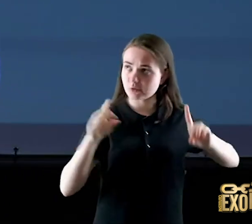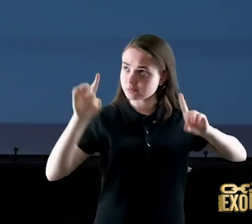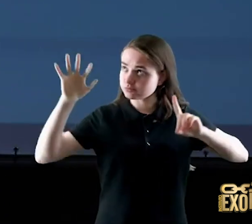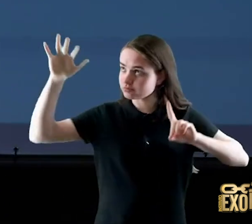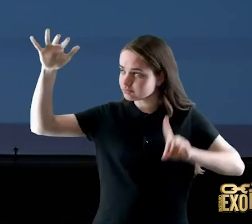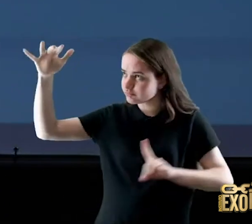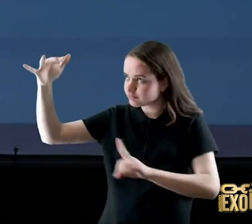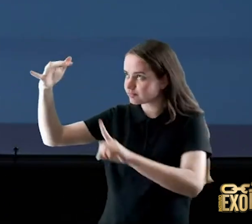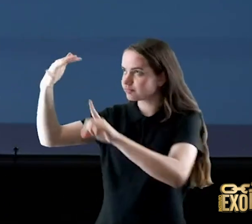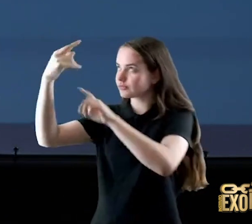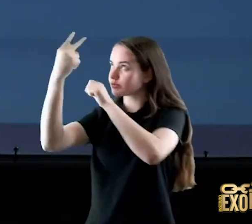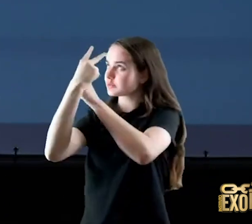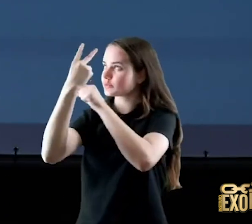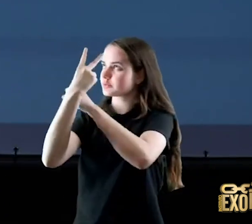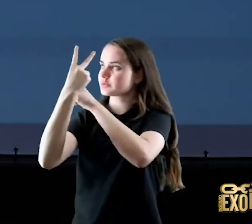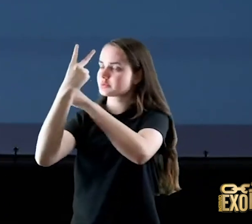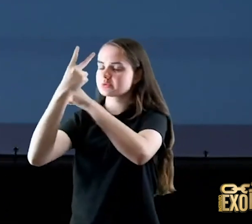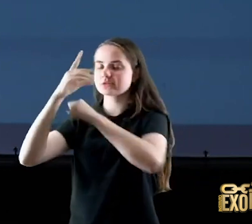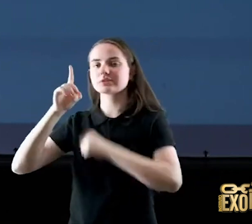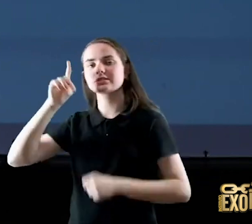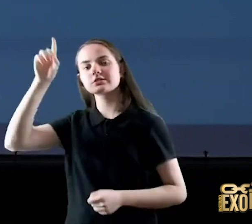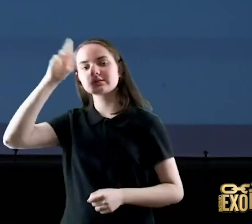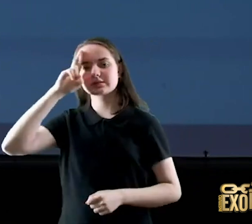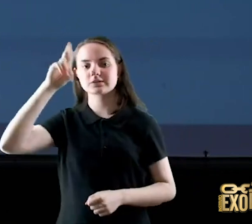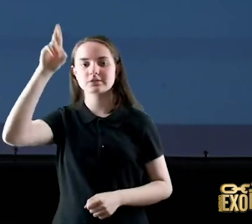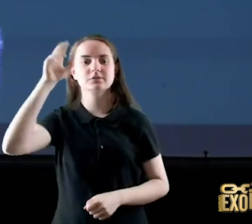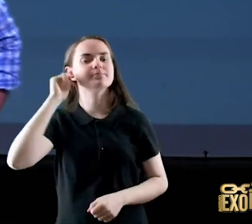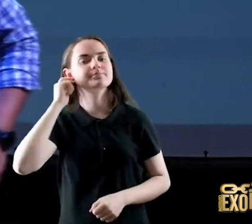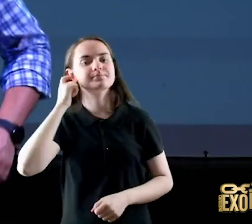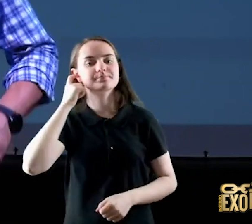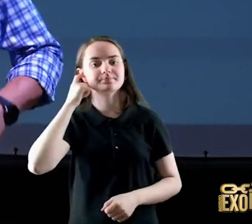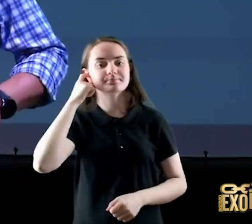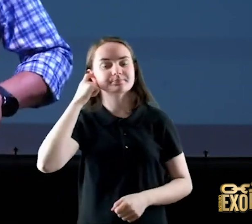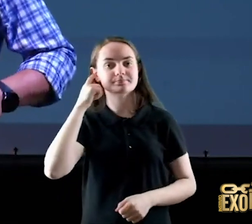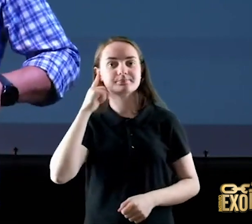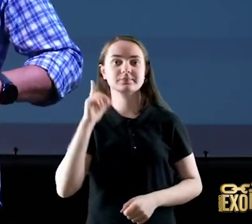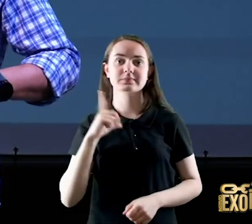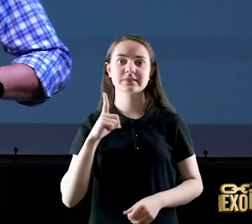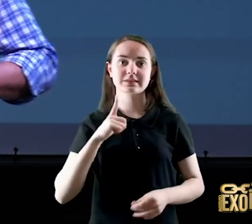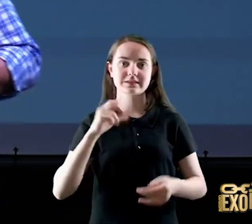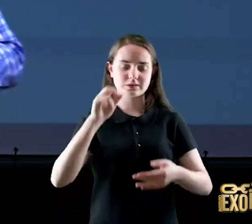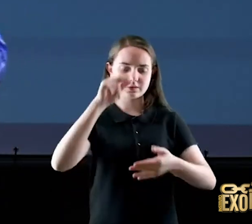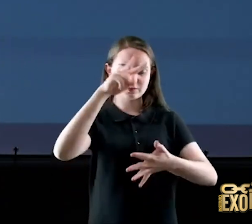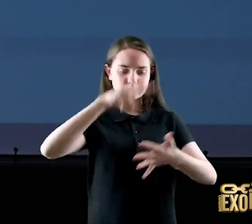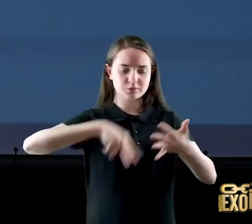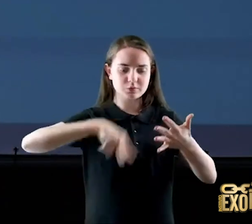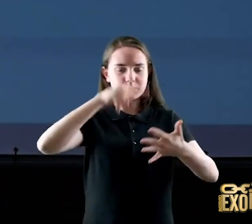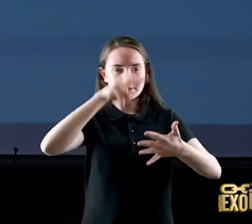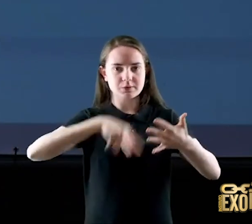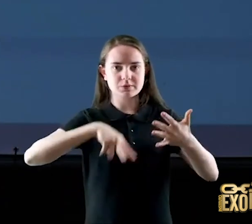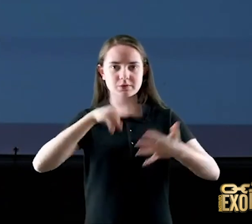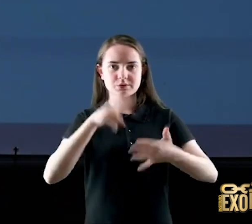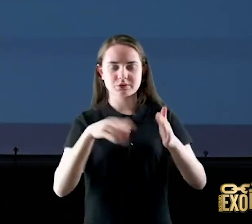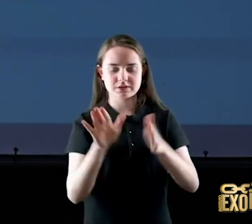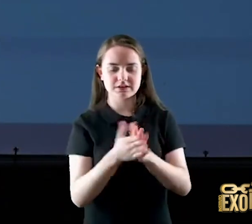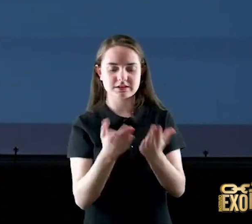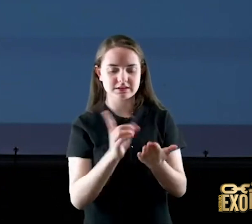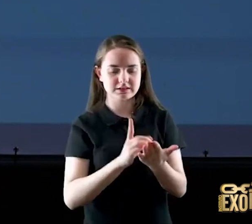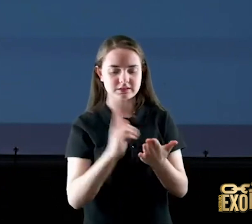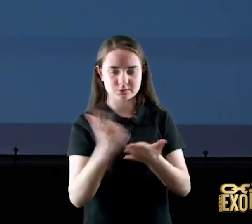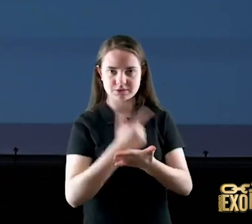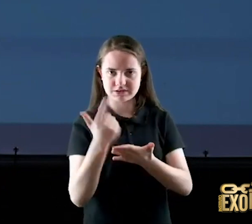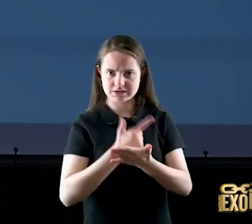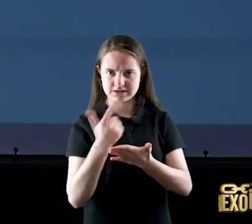filme refúgio secreto ou leu o livro foi um livro que foi muito lido quando eu era adolescente ou jovem